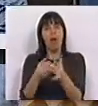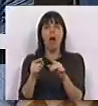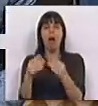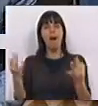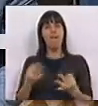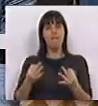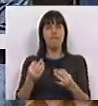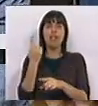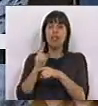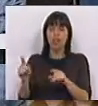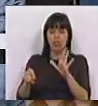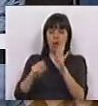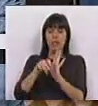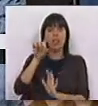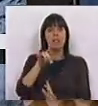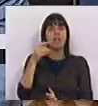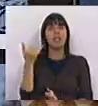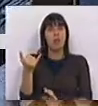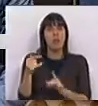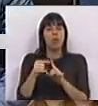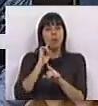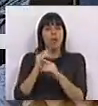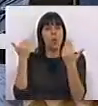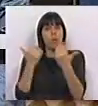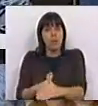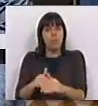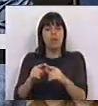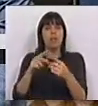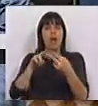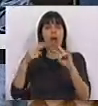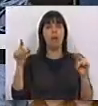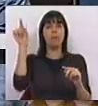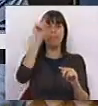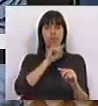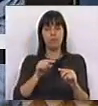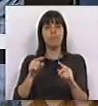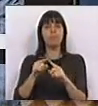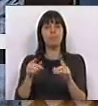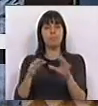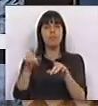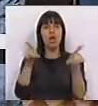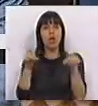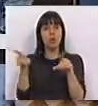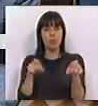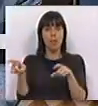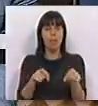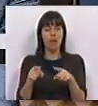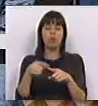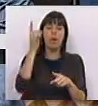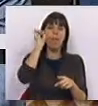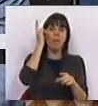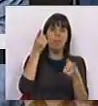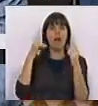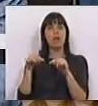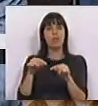a exceção do artigo 62, o tal limite das autarquias locais para o recrutamento, quer para